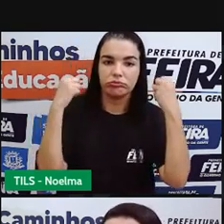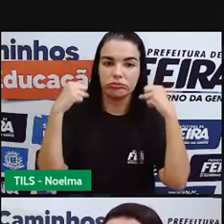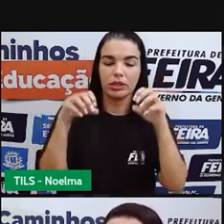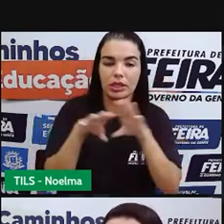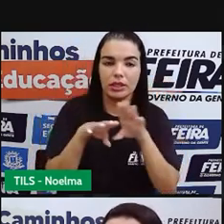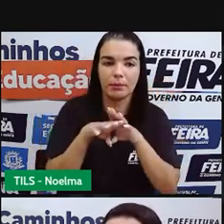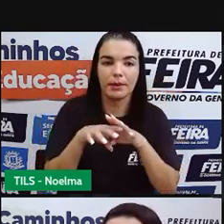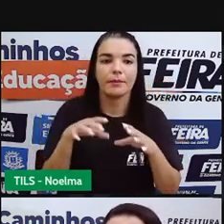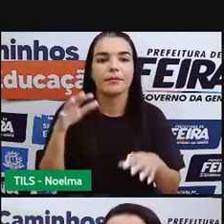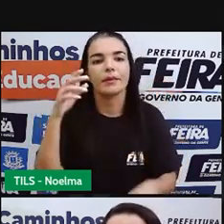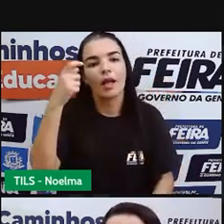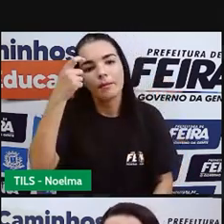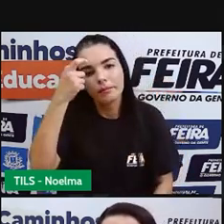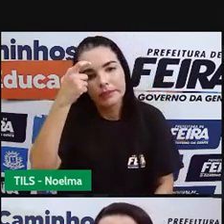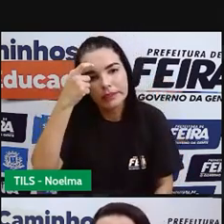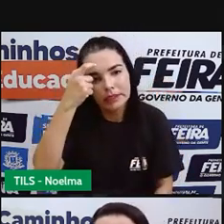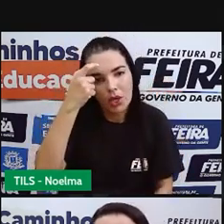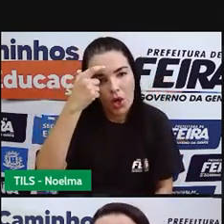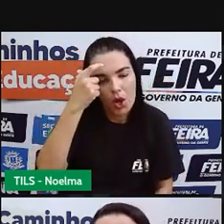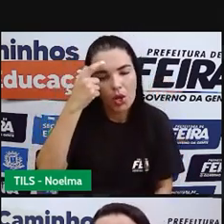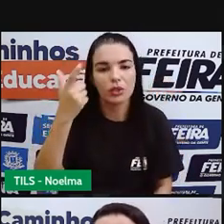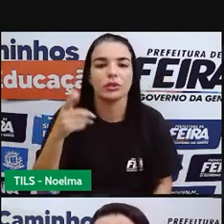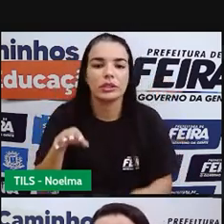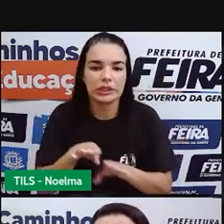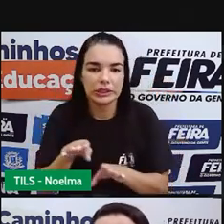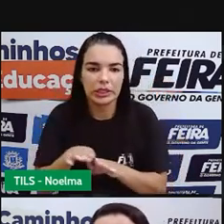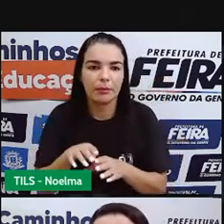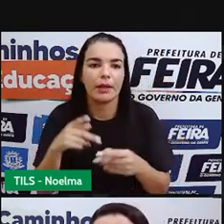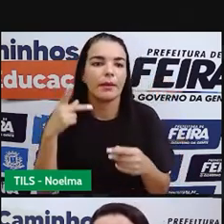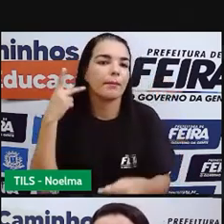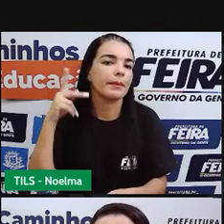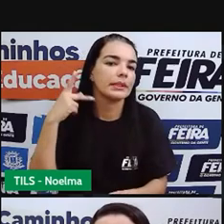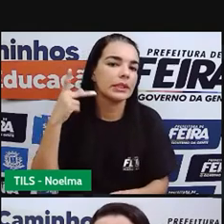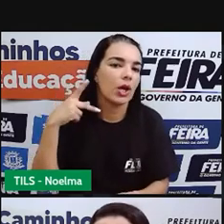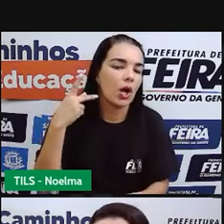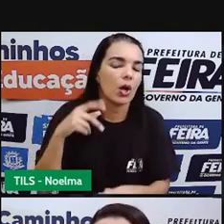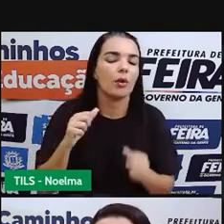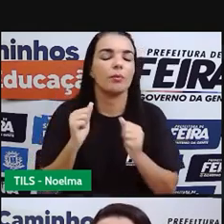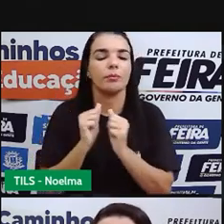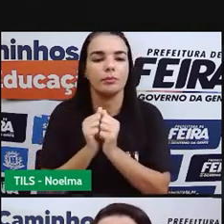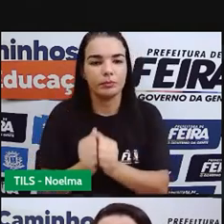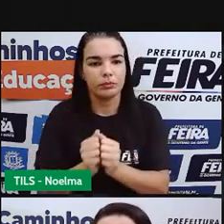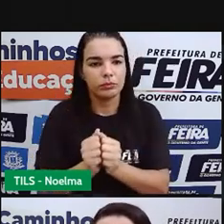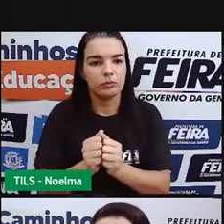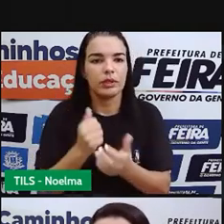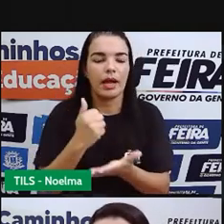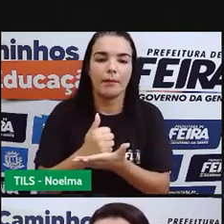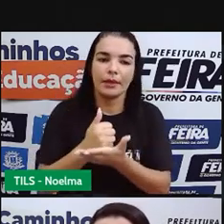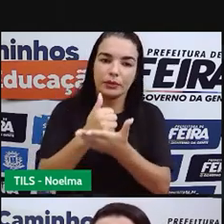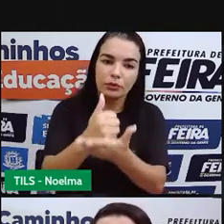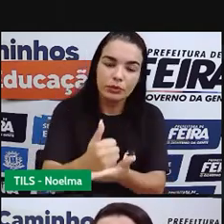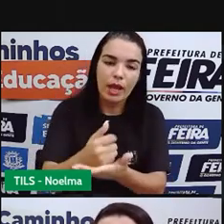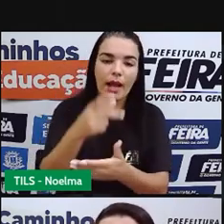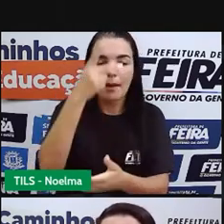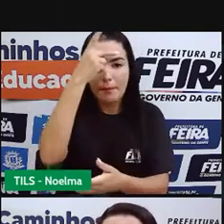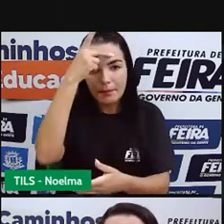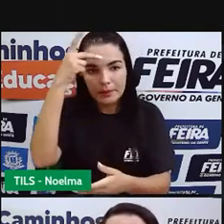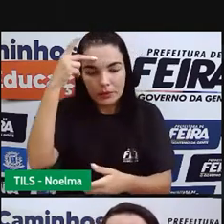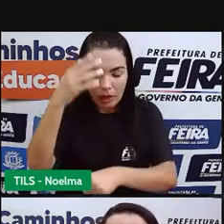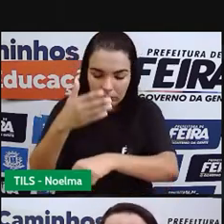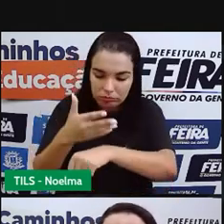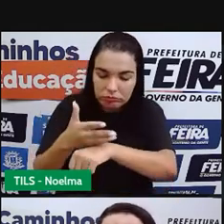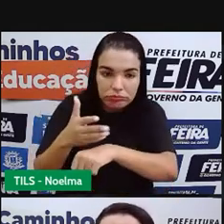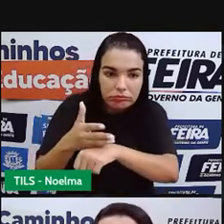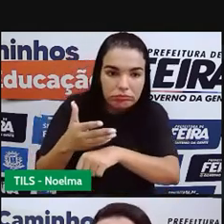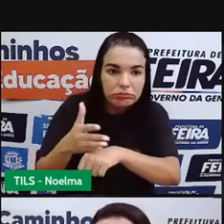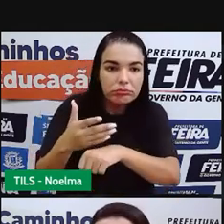Do próprio educador físico, como a parte psicológica também, para ele compreender, entender que essa parte de atividade física, ela deve estar voltada